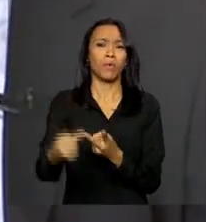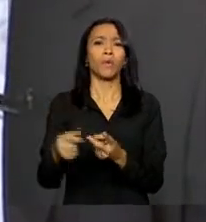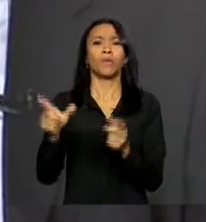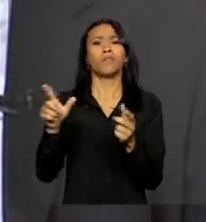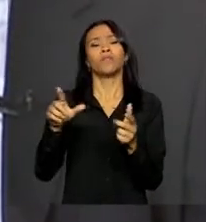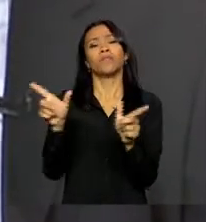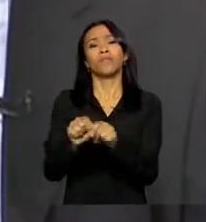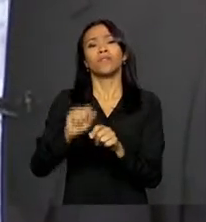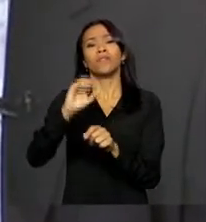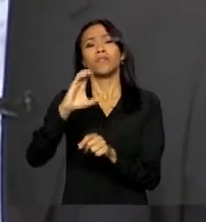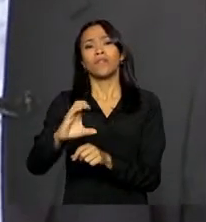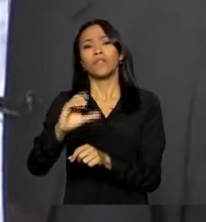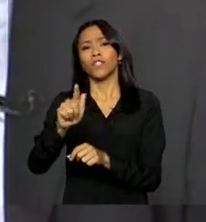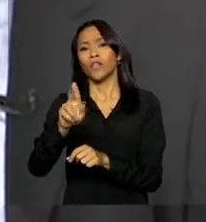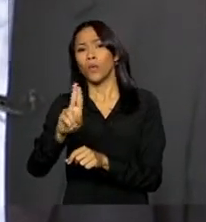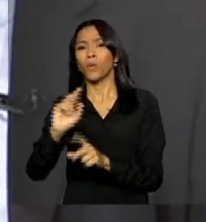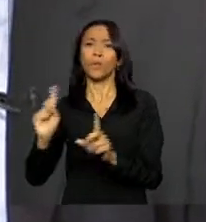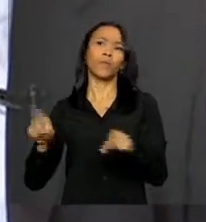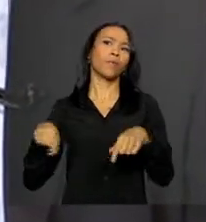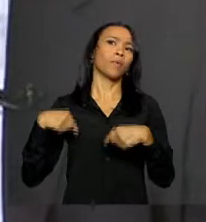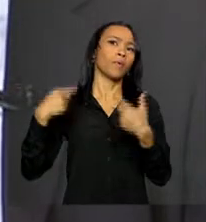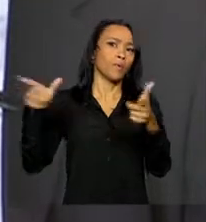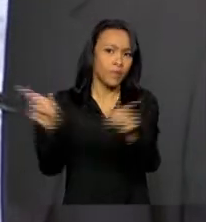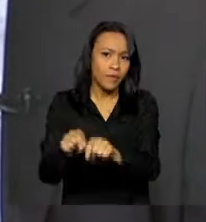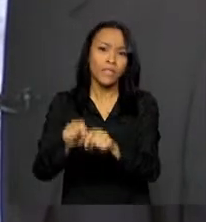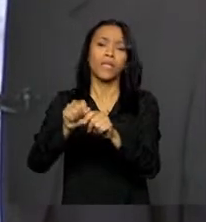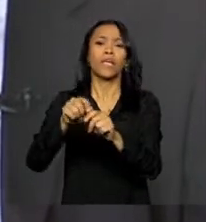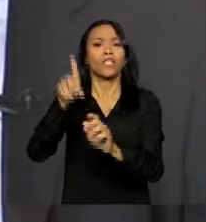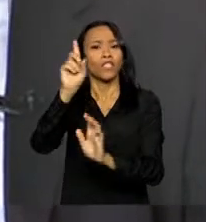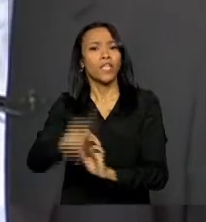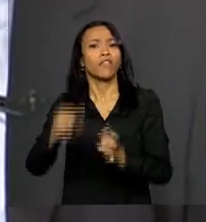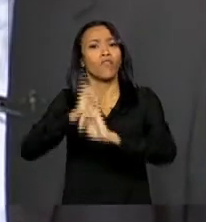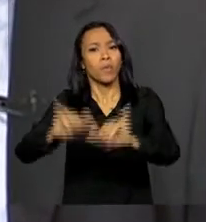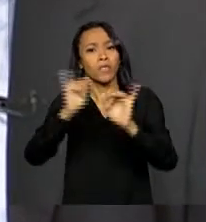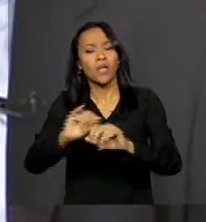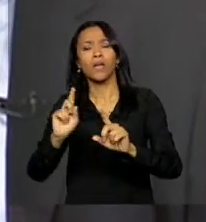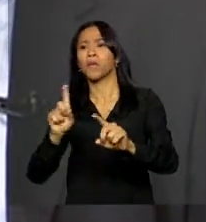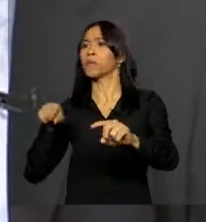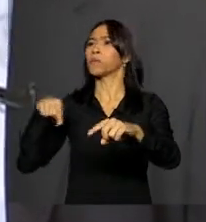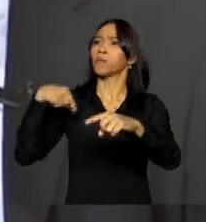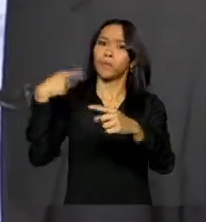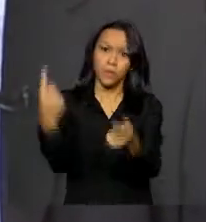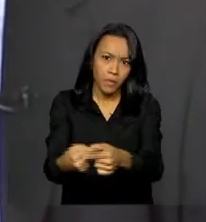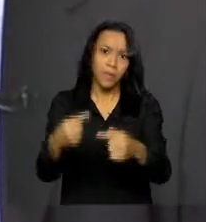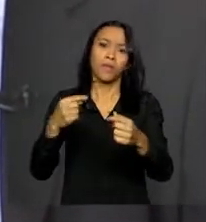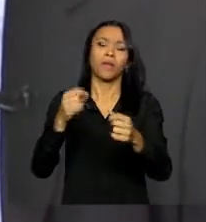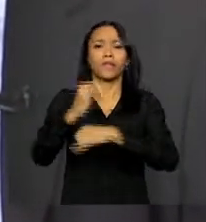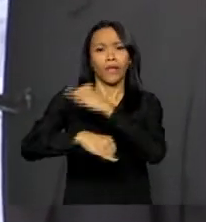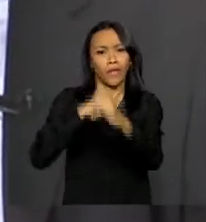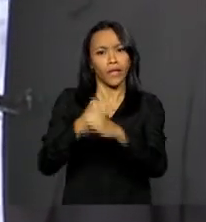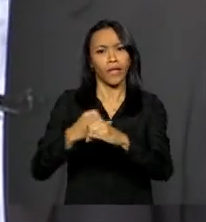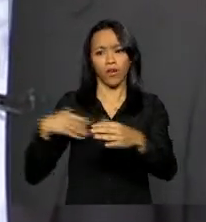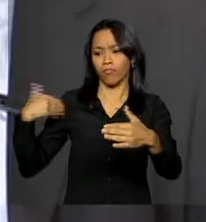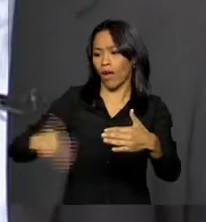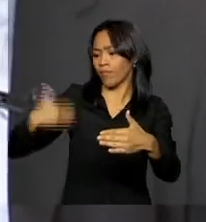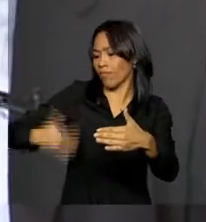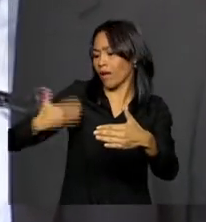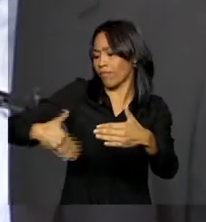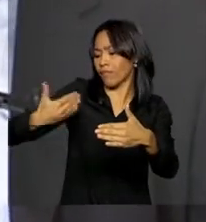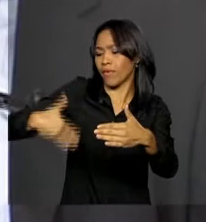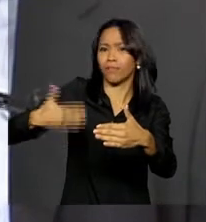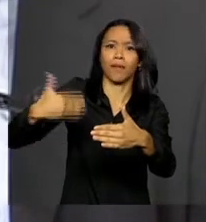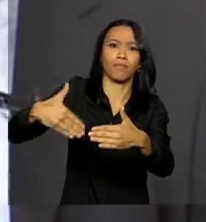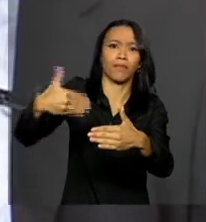passando pela lei de acesso à informação, passando pela lei dos portais de transparência, chegando à lei anticorrupção